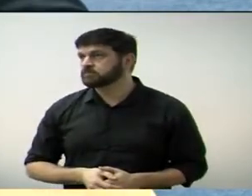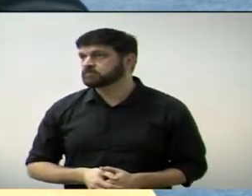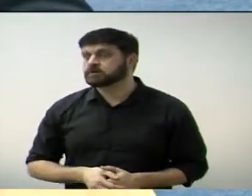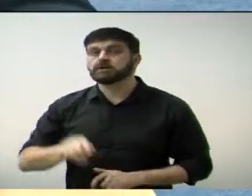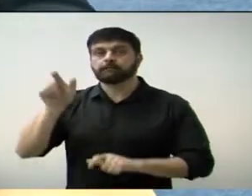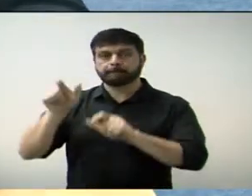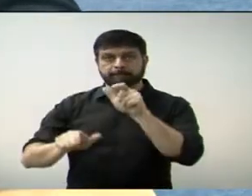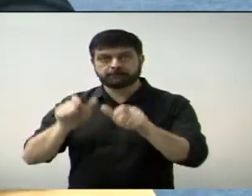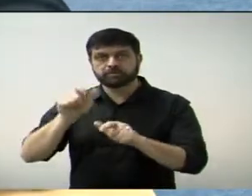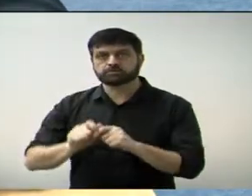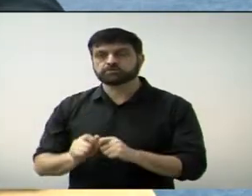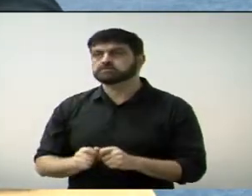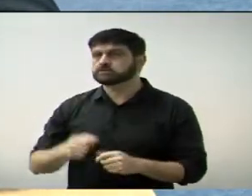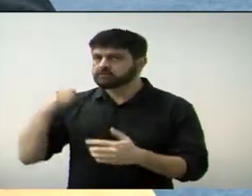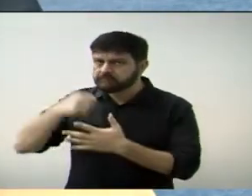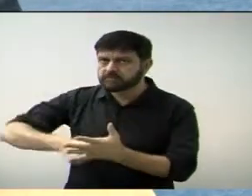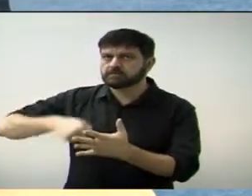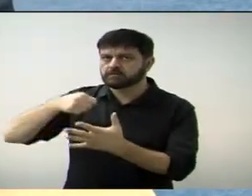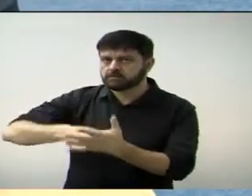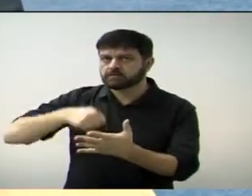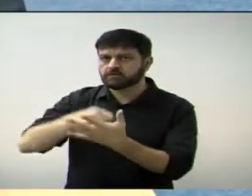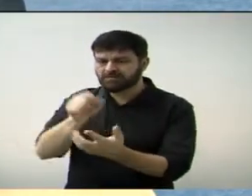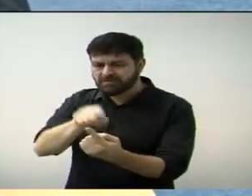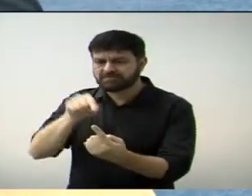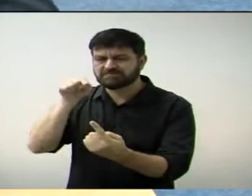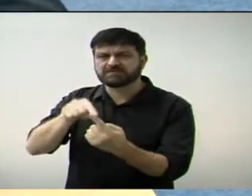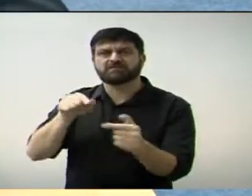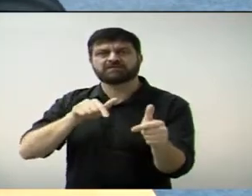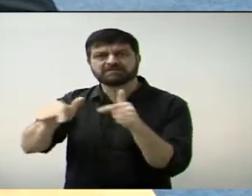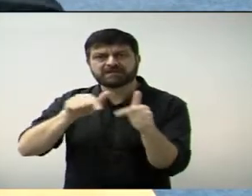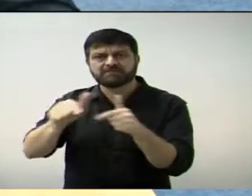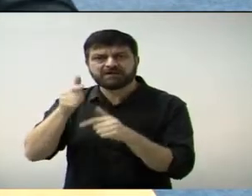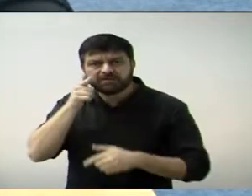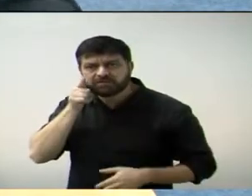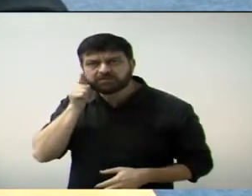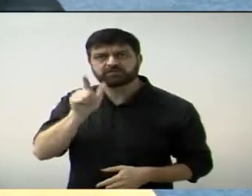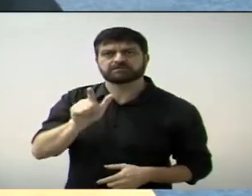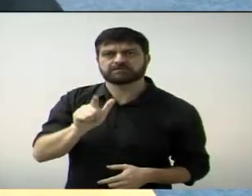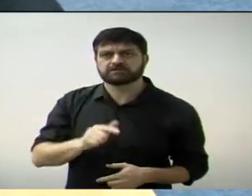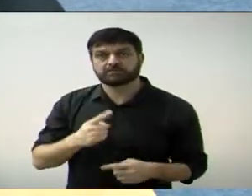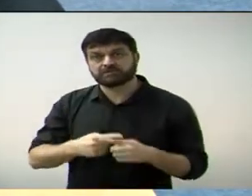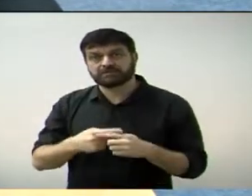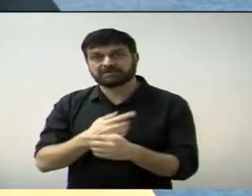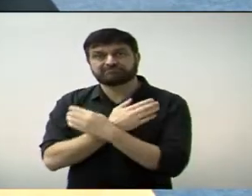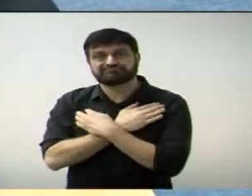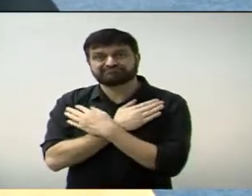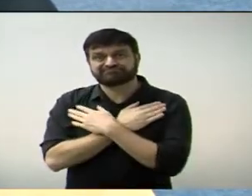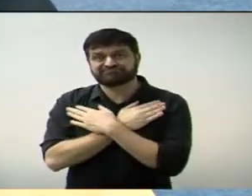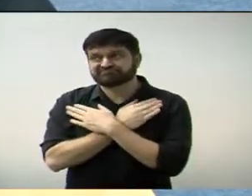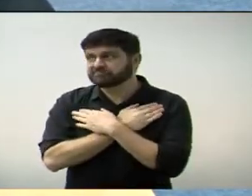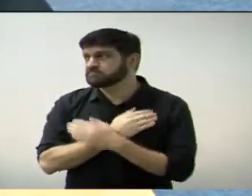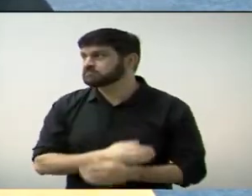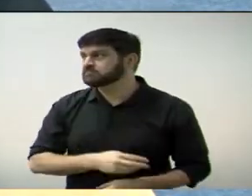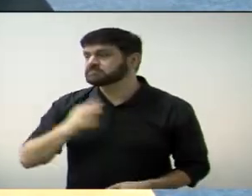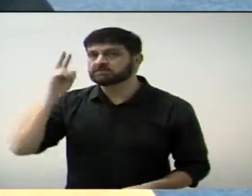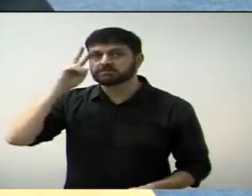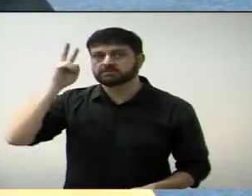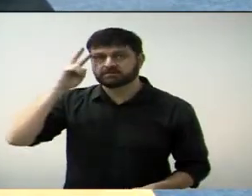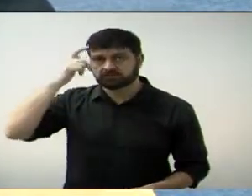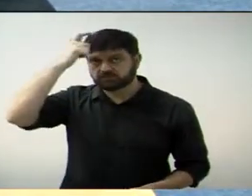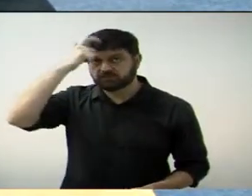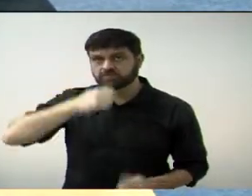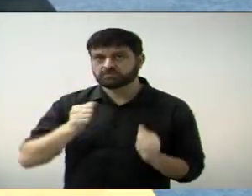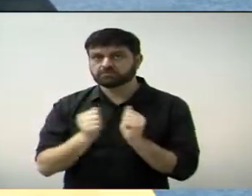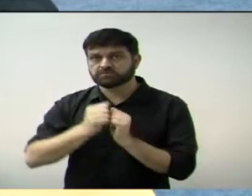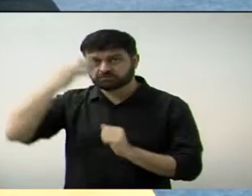Pessoas que vêm batalhando. E, falando em batalhar, me lembro quando eu, o vereador